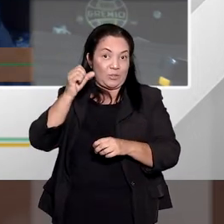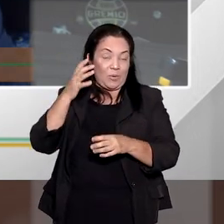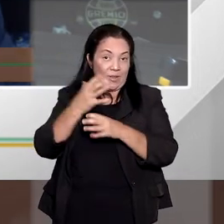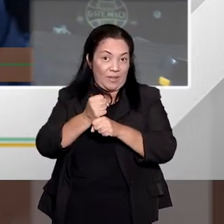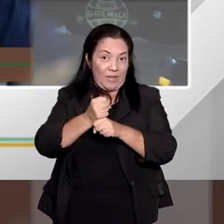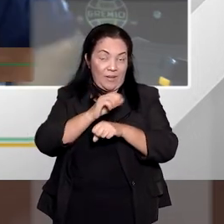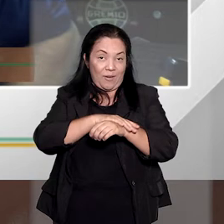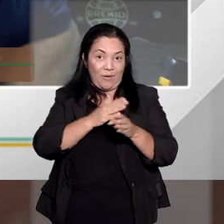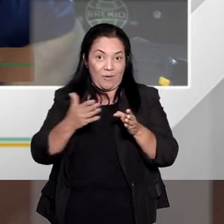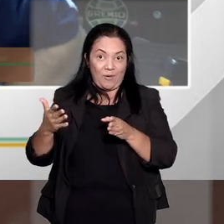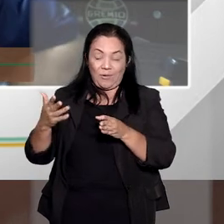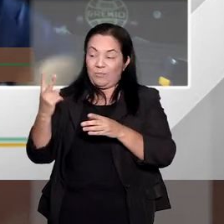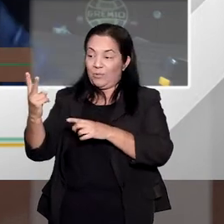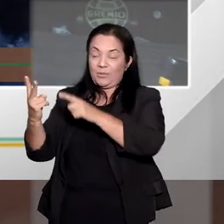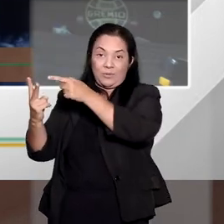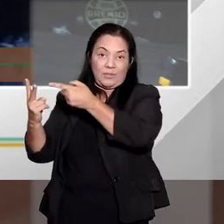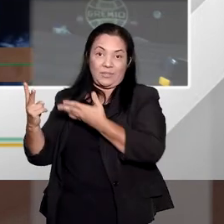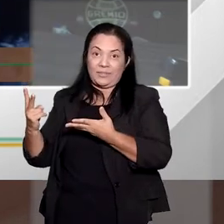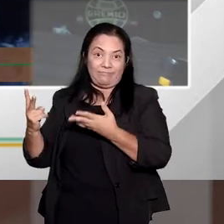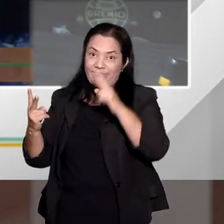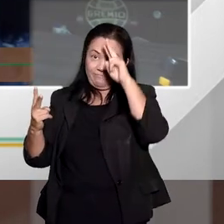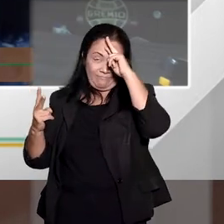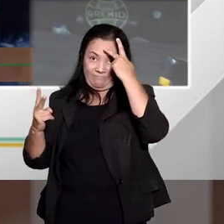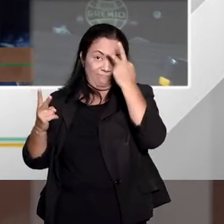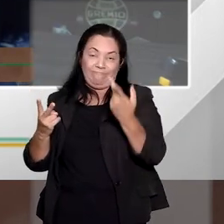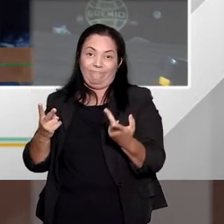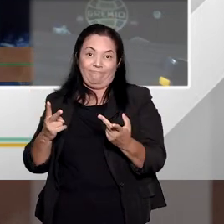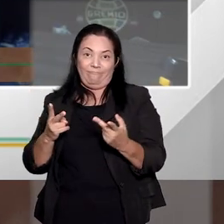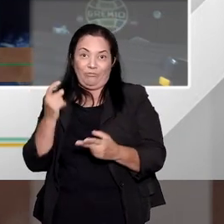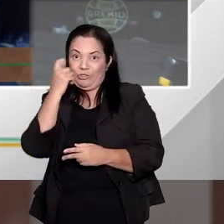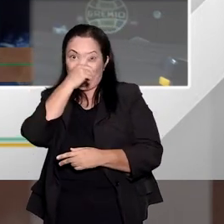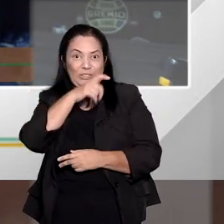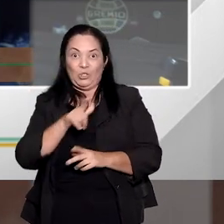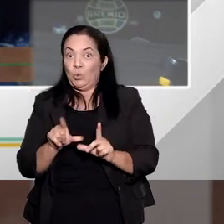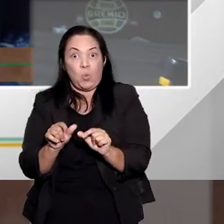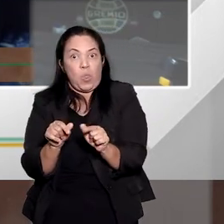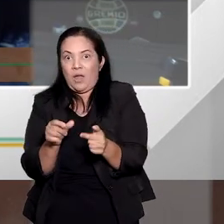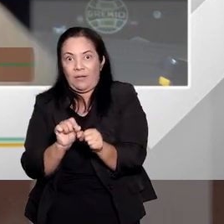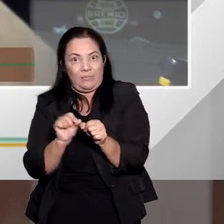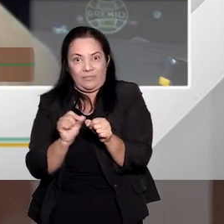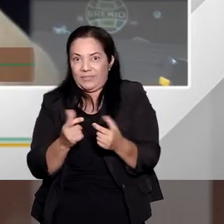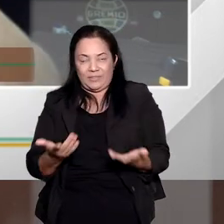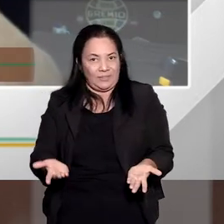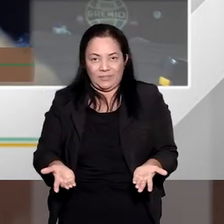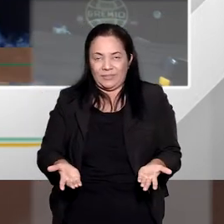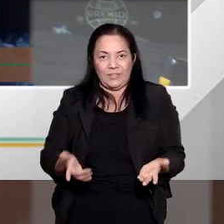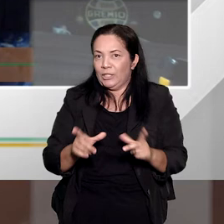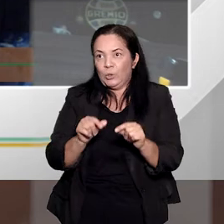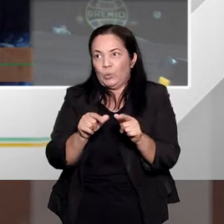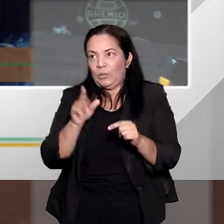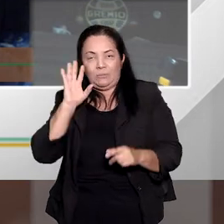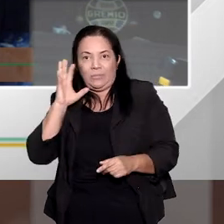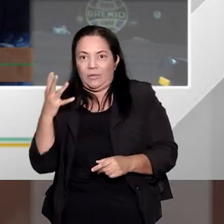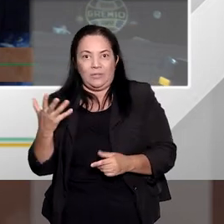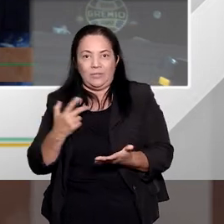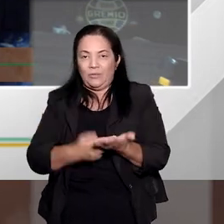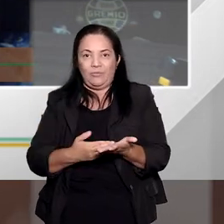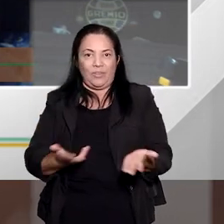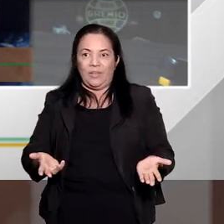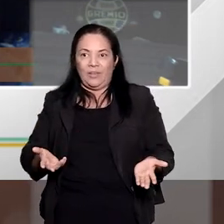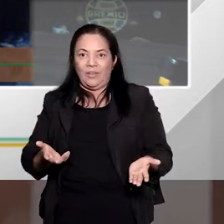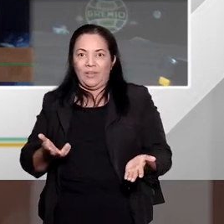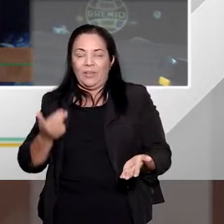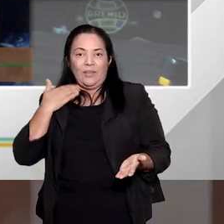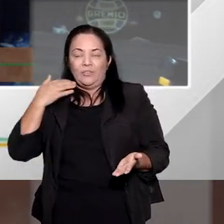absolutamente equivocado, não seria possível fazer isso. É como se fosse uma espécie de, ah, já estou aproveitando o estou